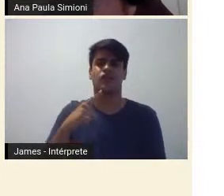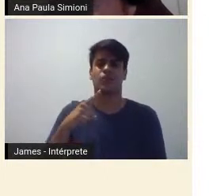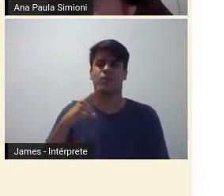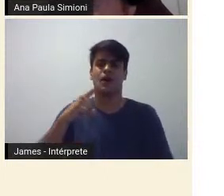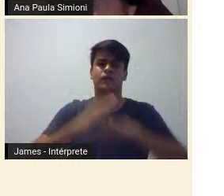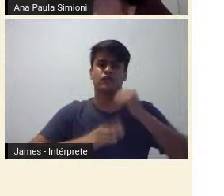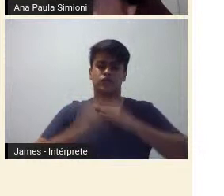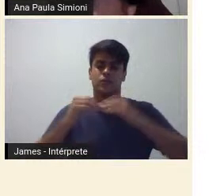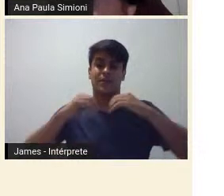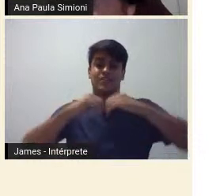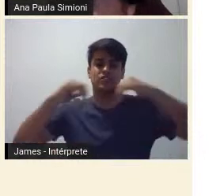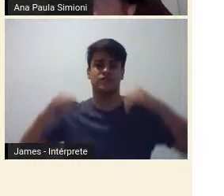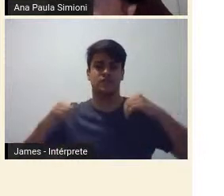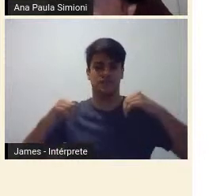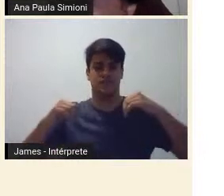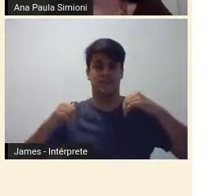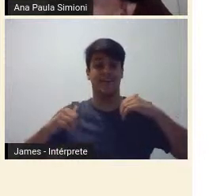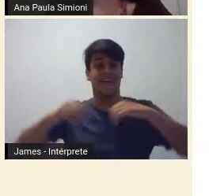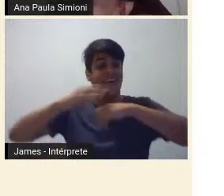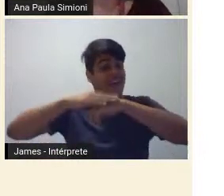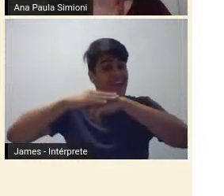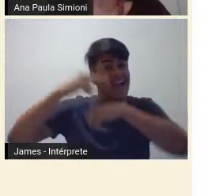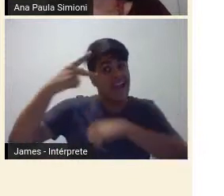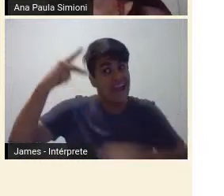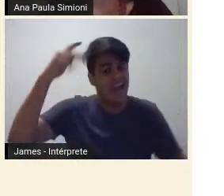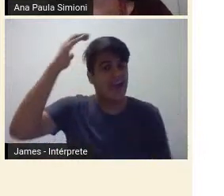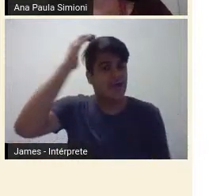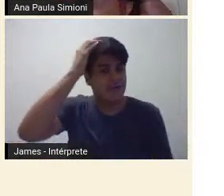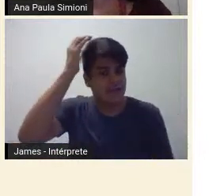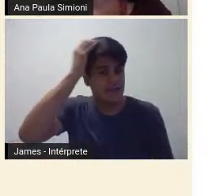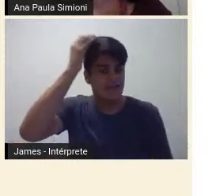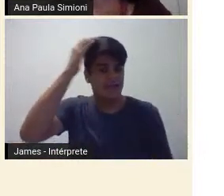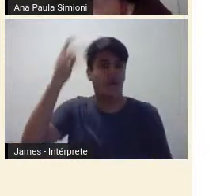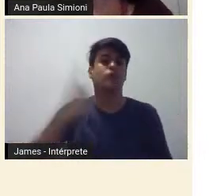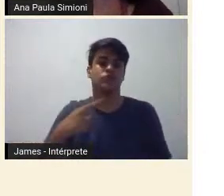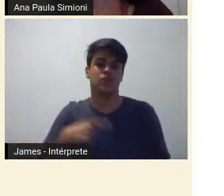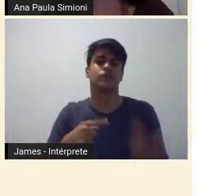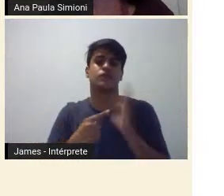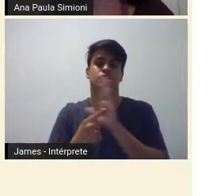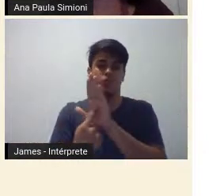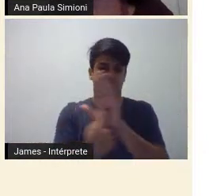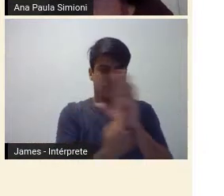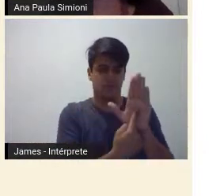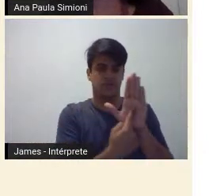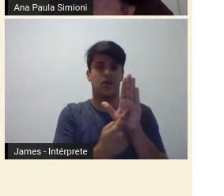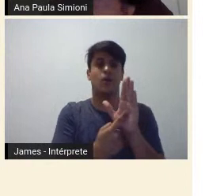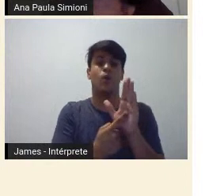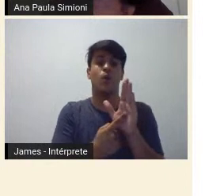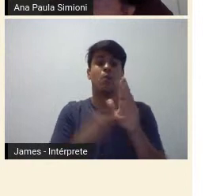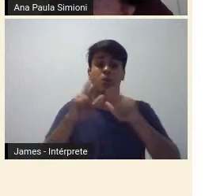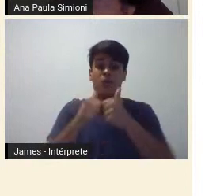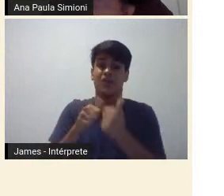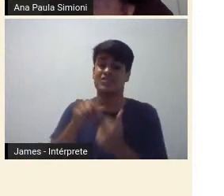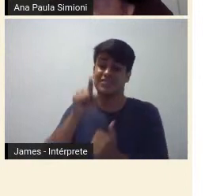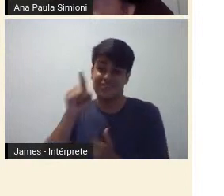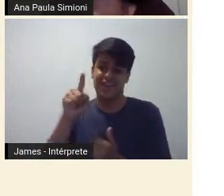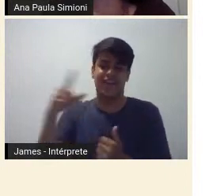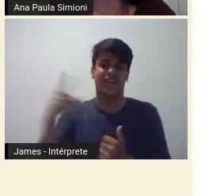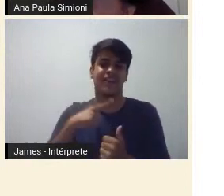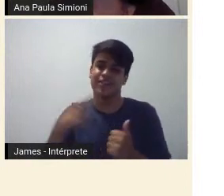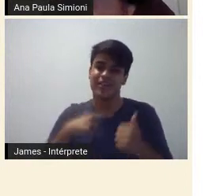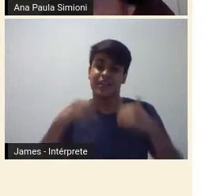partir da exposição dela que os modernistas, que vão fazer a semana e depois, enfim, criar um ideário sobre si mesmos,